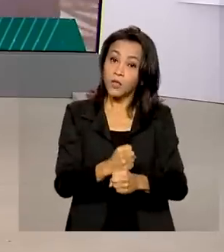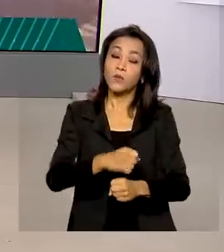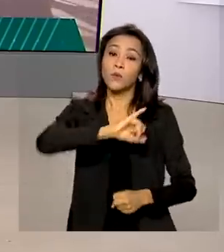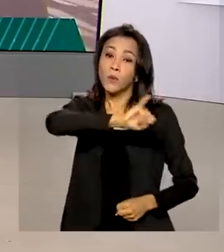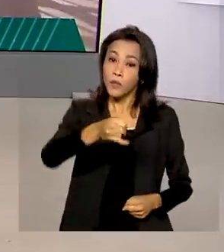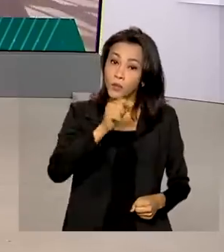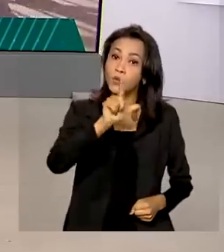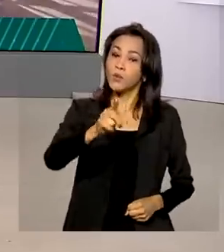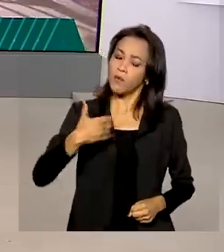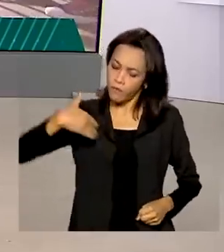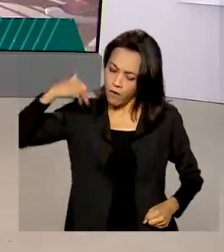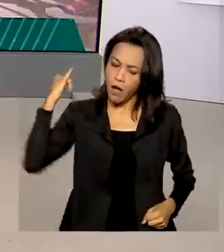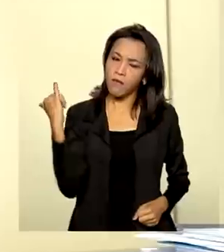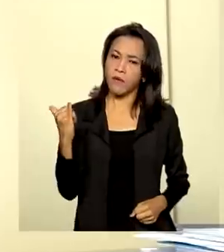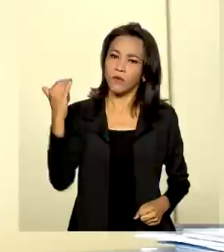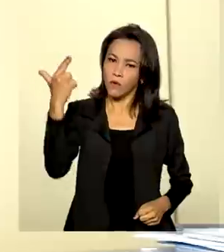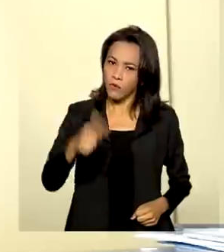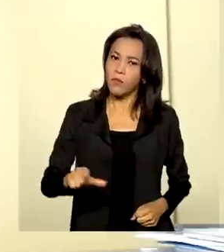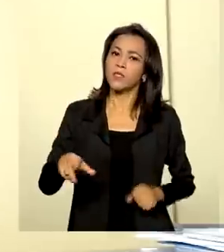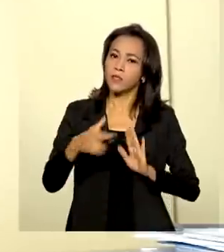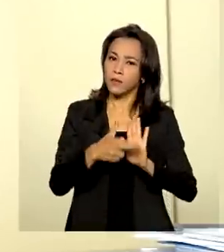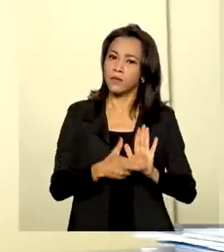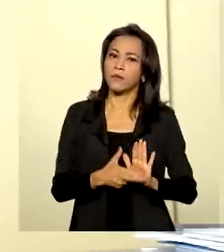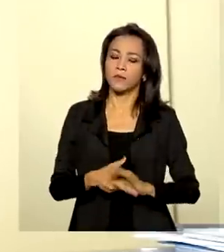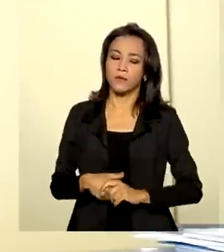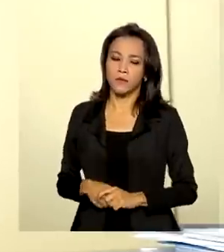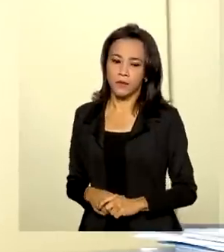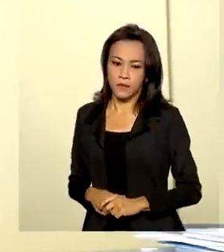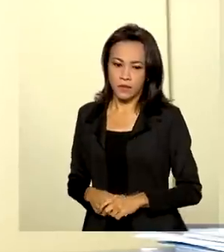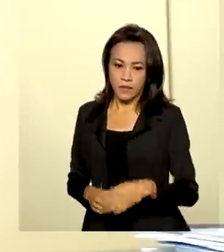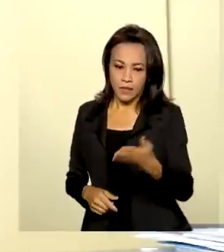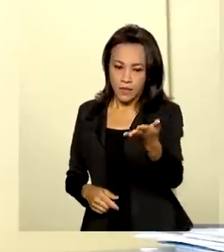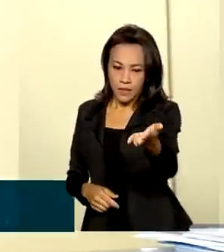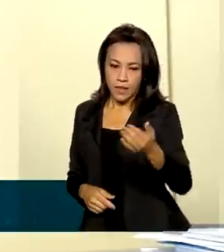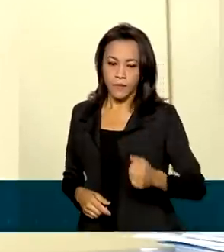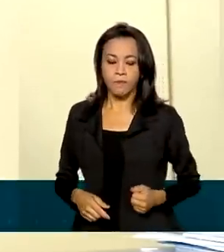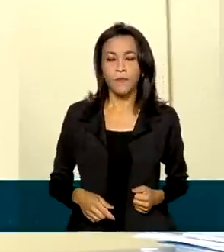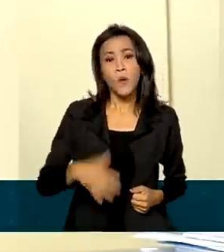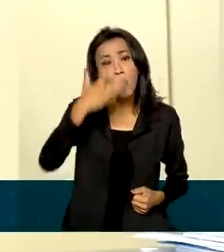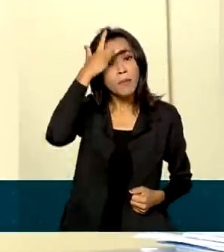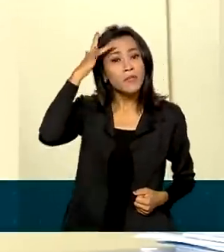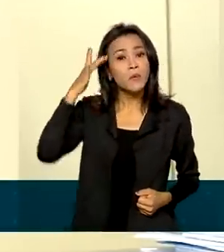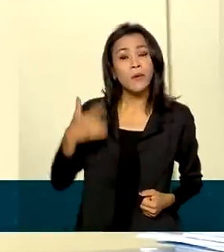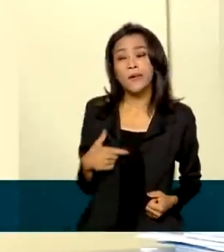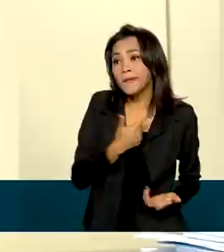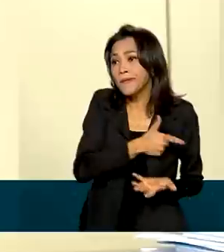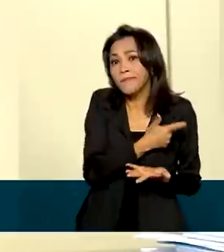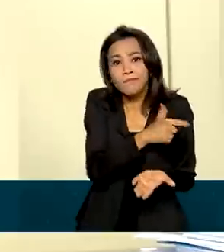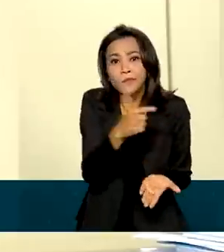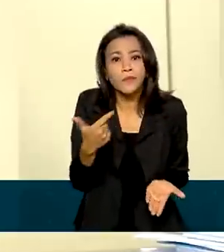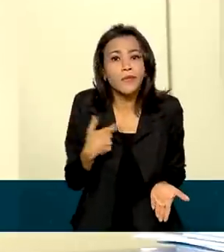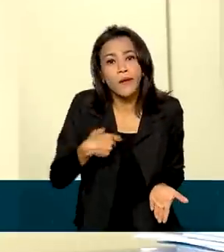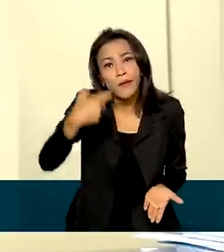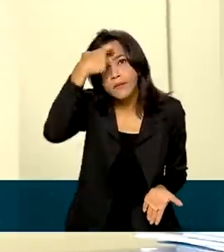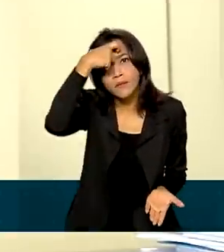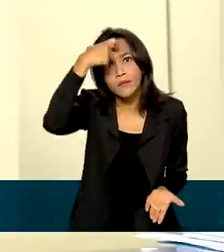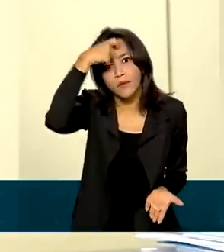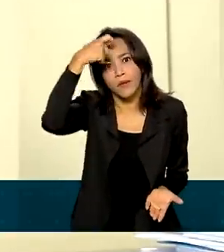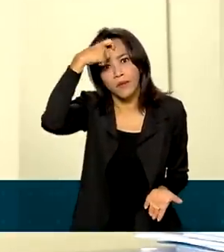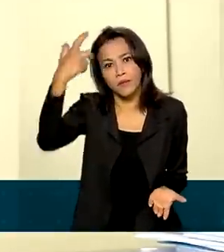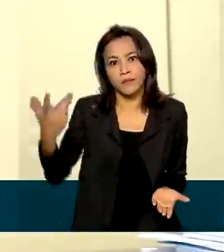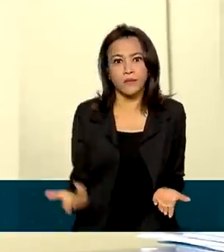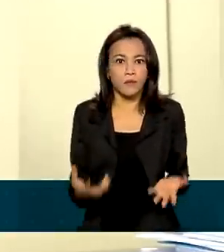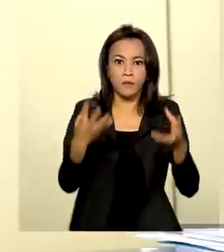reafirmou a decisão. O cidadão que às vezes não tem ciência da nocividade e da